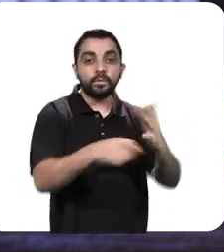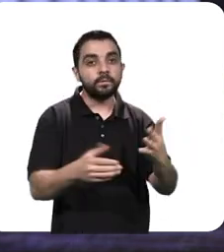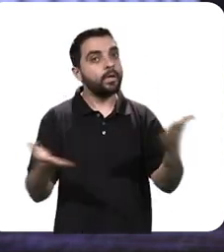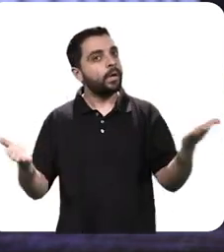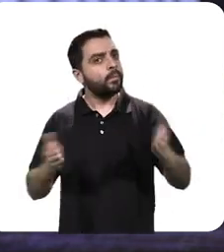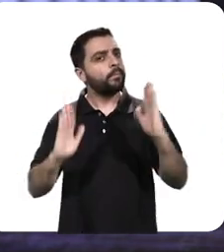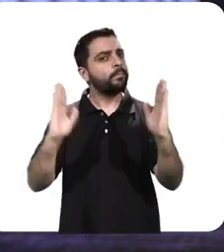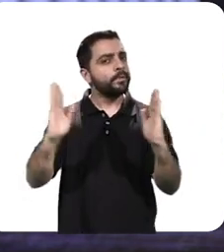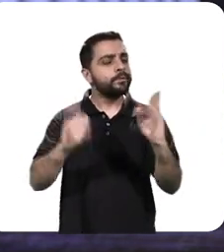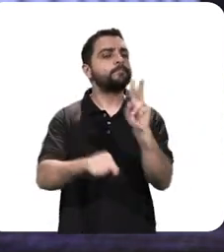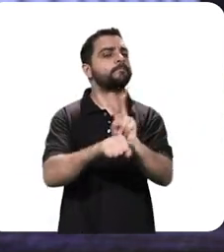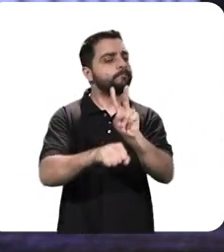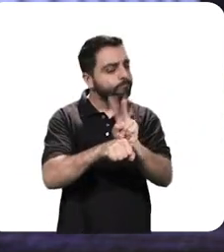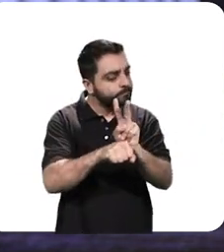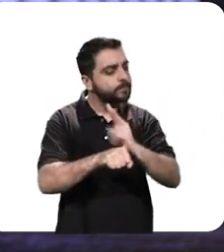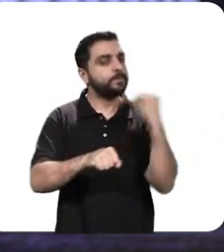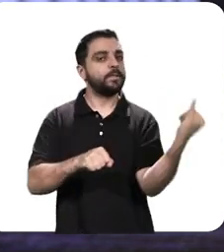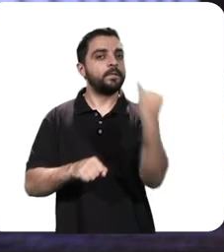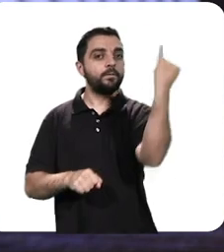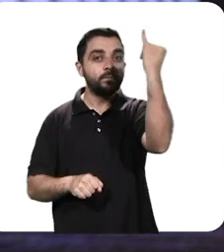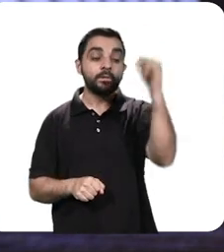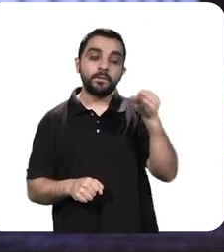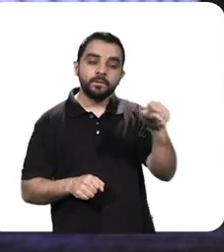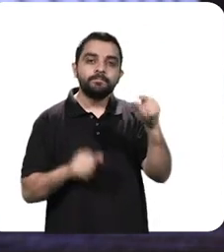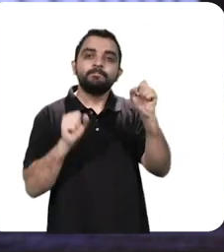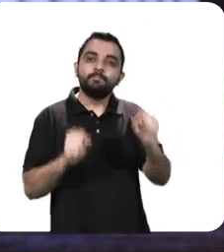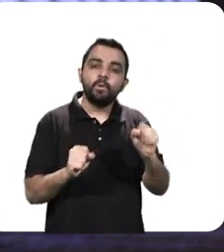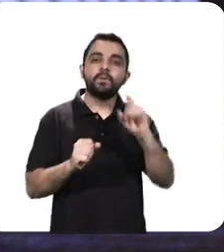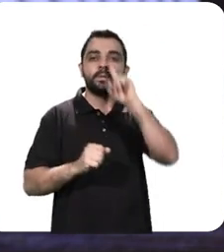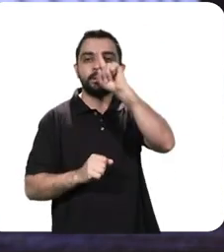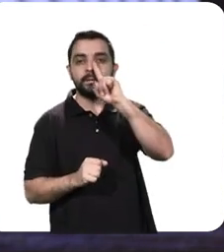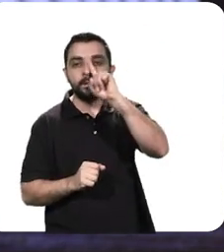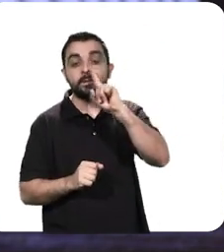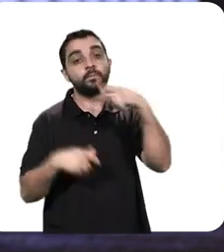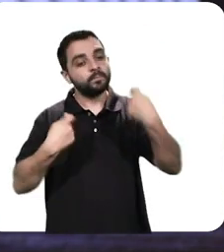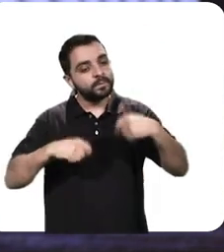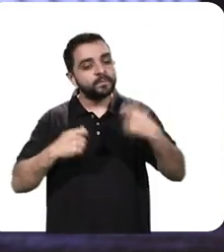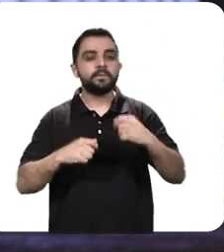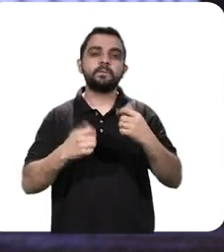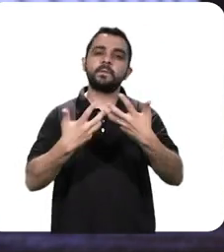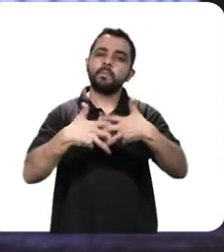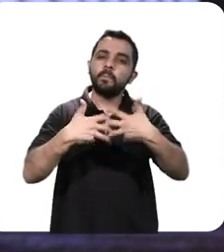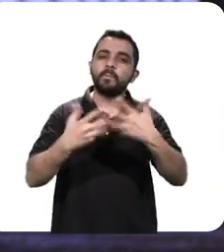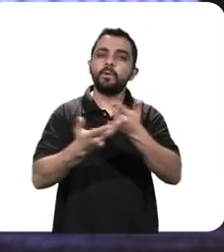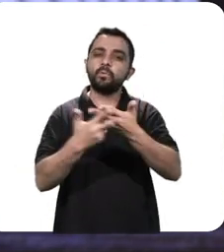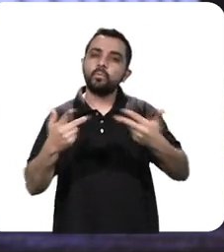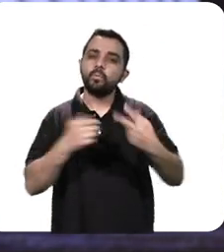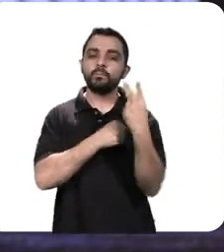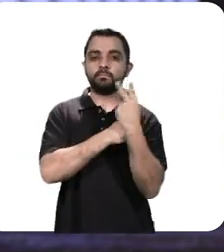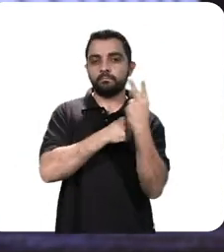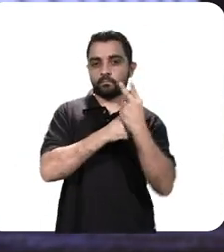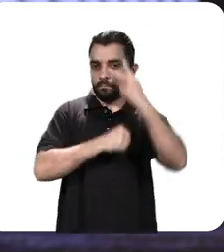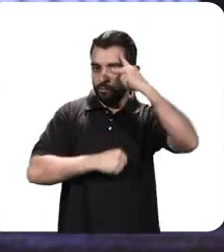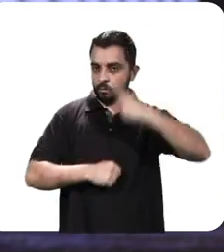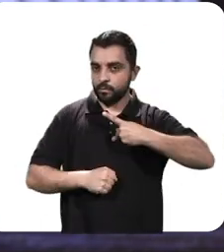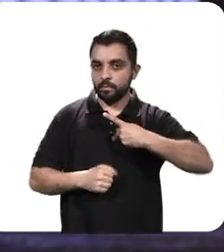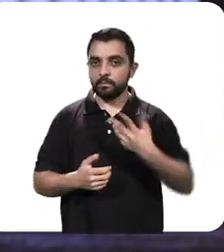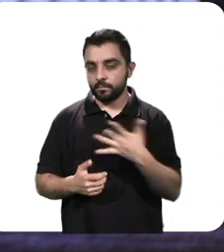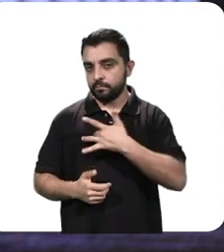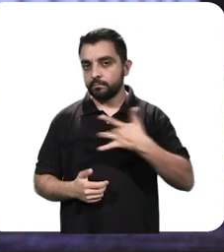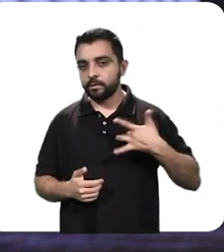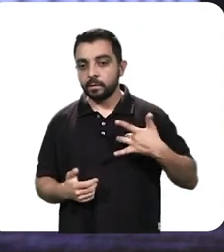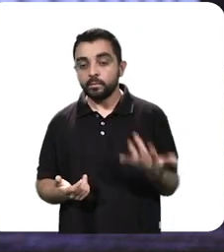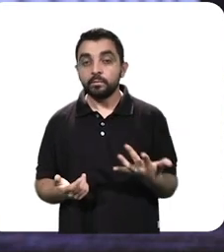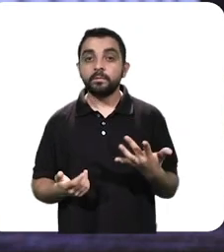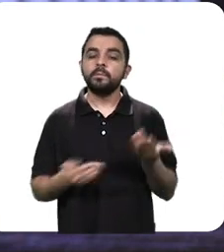a proteção é fundamental, esses profissionais podem correr riscos, sem os cuidados necessários e sem os equipamentos de proteção